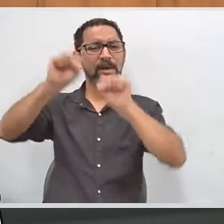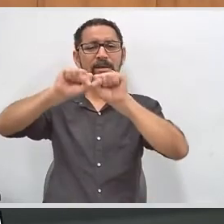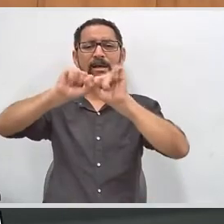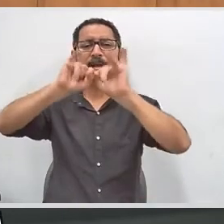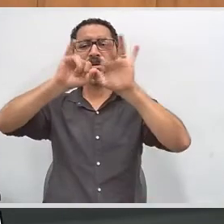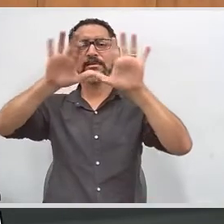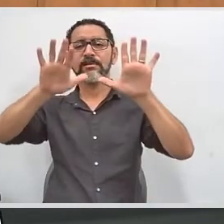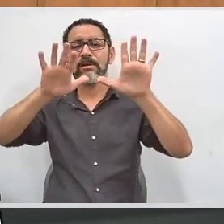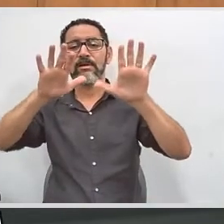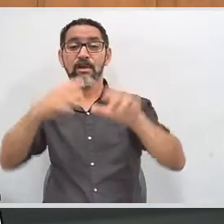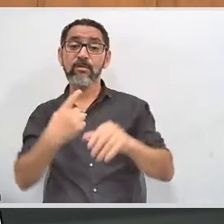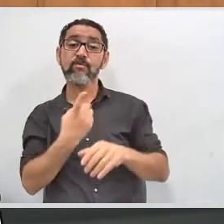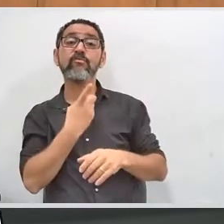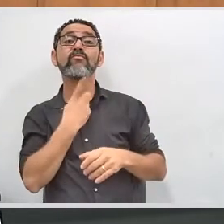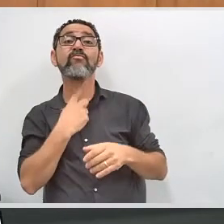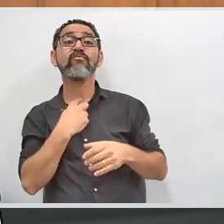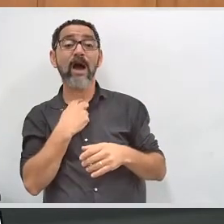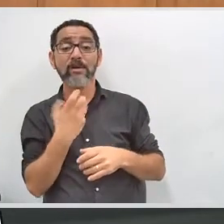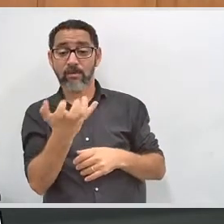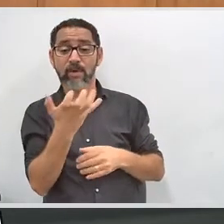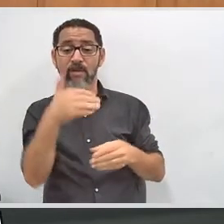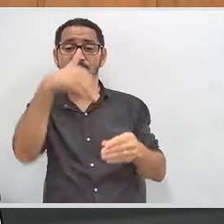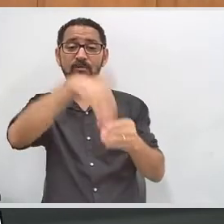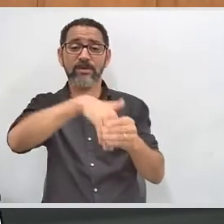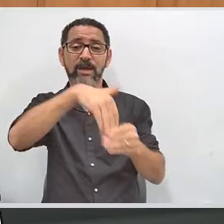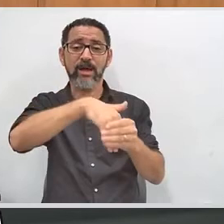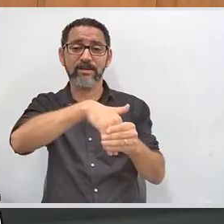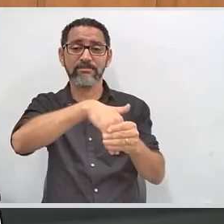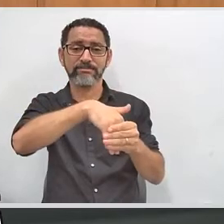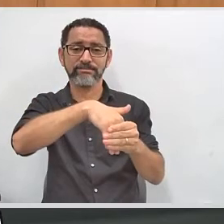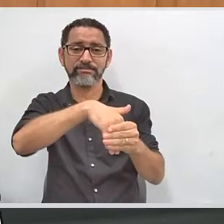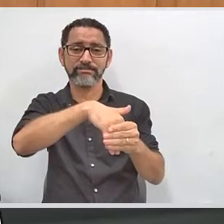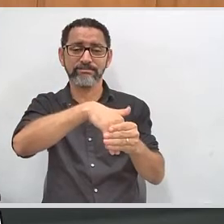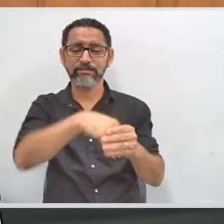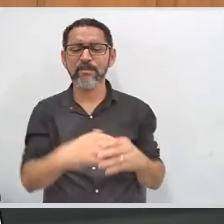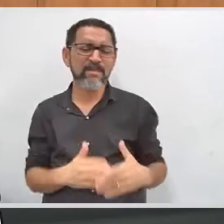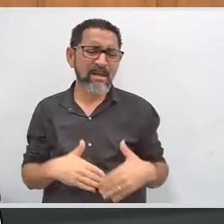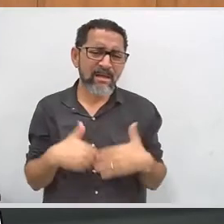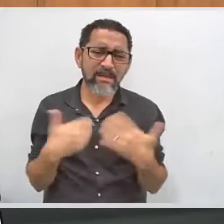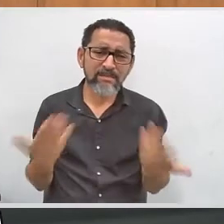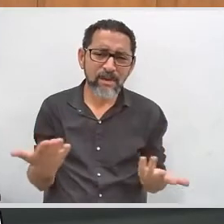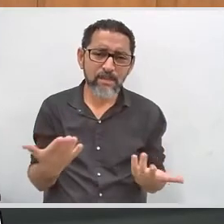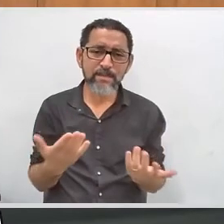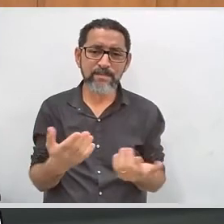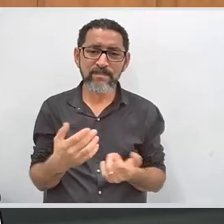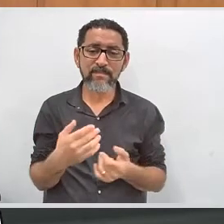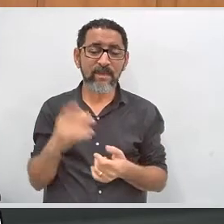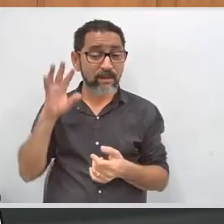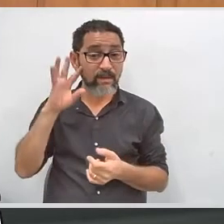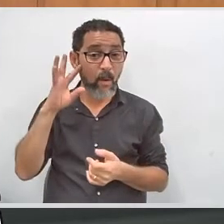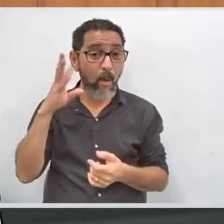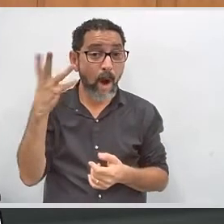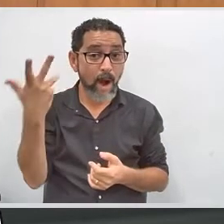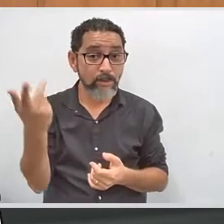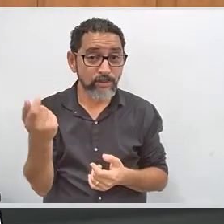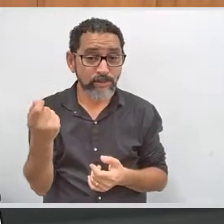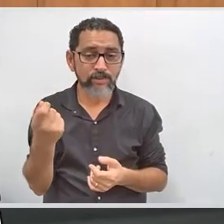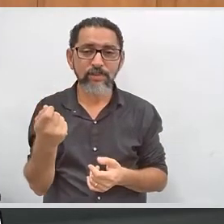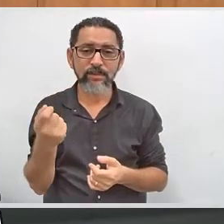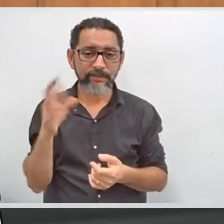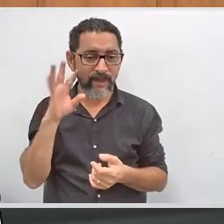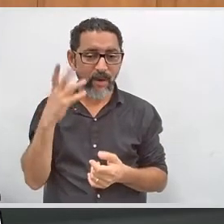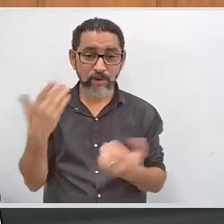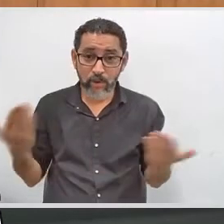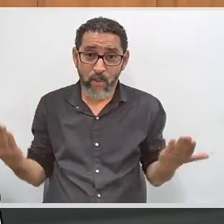transparência, do desejo, do objeto do voto. E é por isso que eu acho que essa audiência tem um